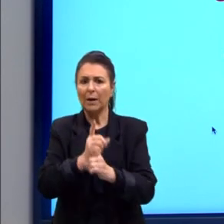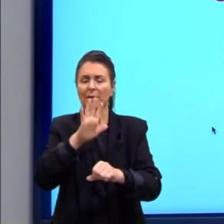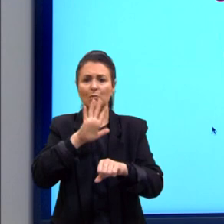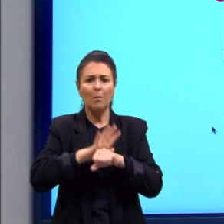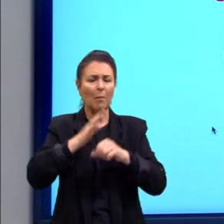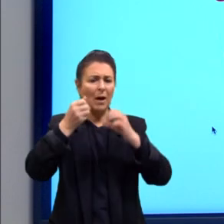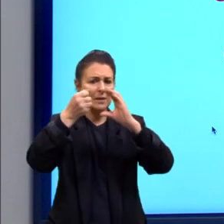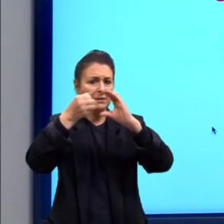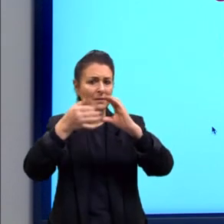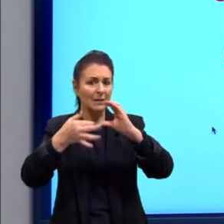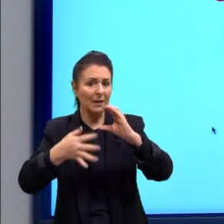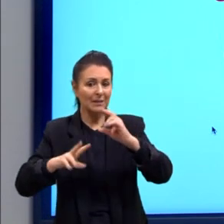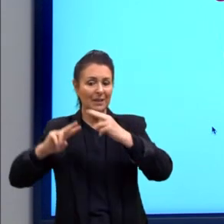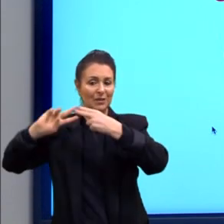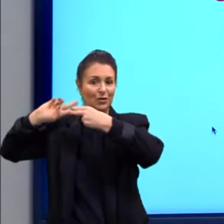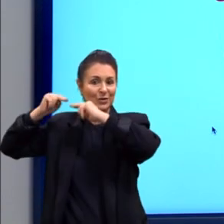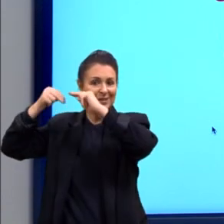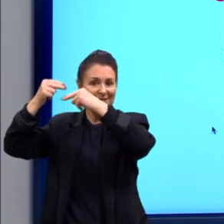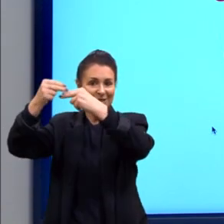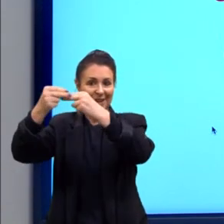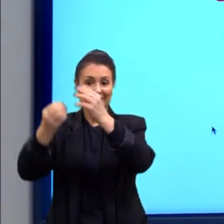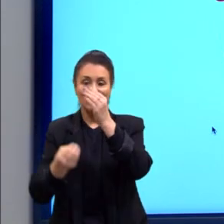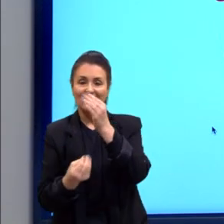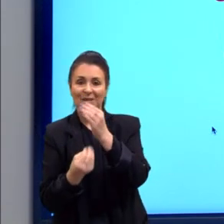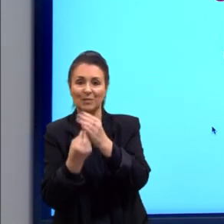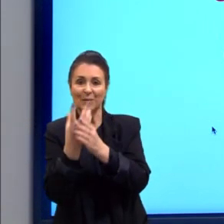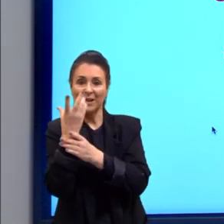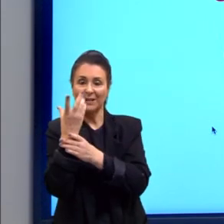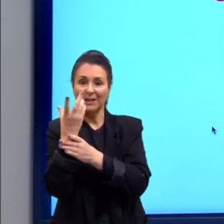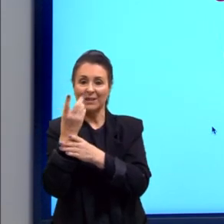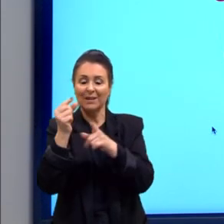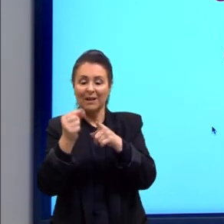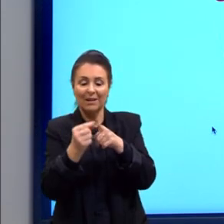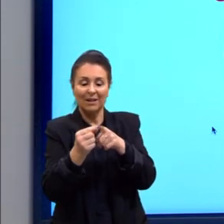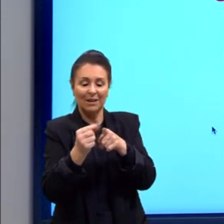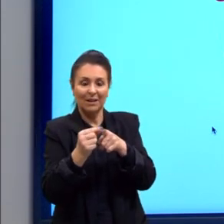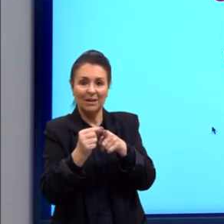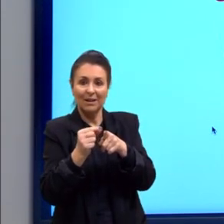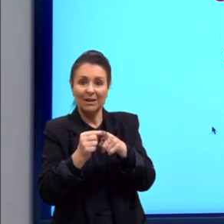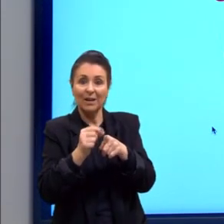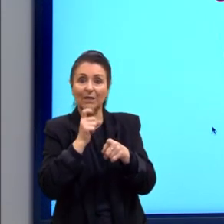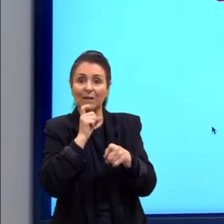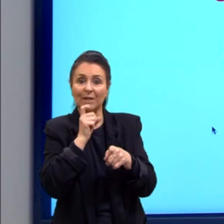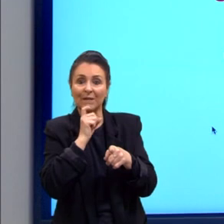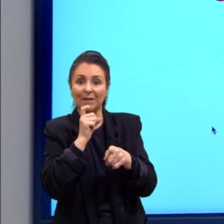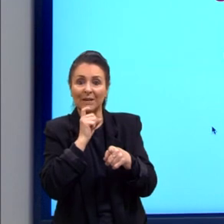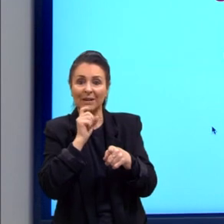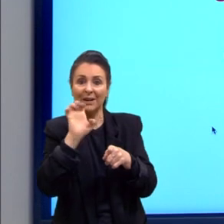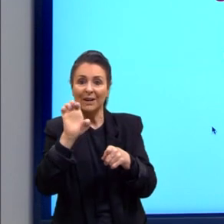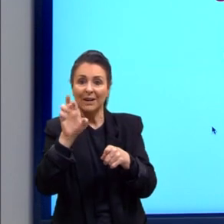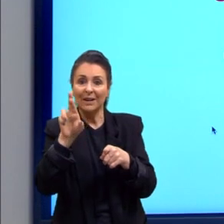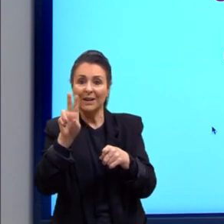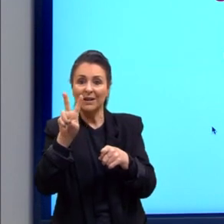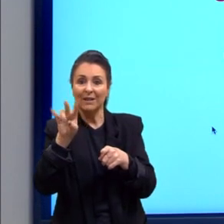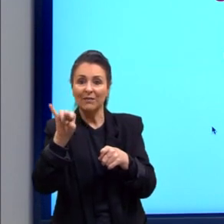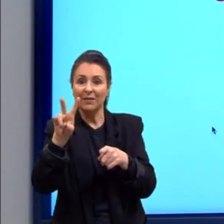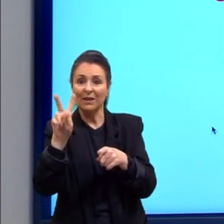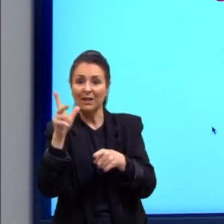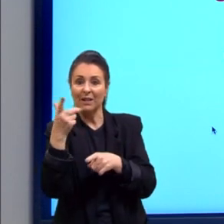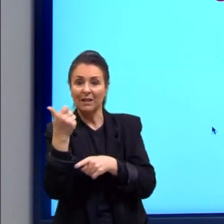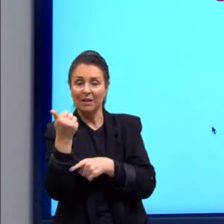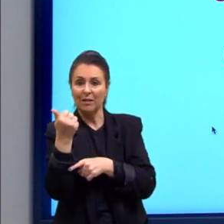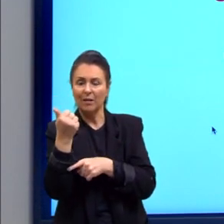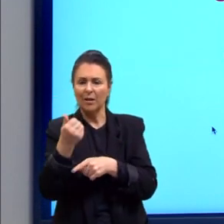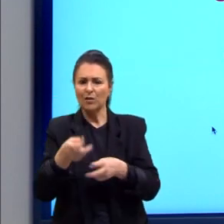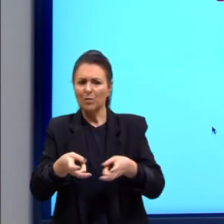características hereditárias nas plantas de ervilha. No caso, além da cor, por exemplo, nós percebemos